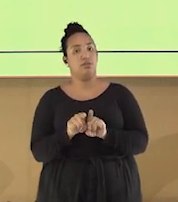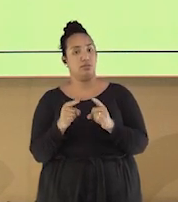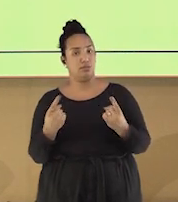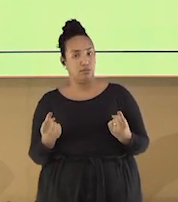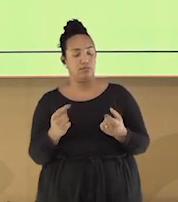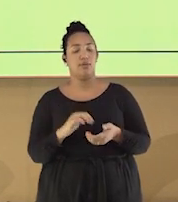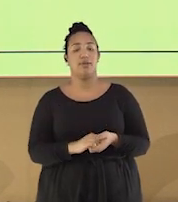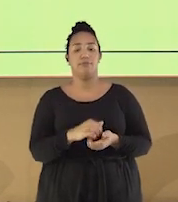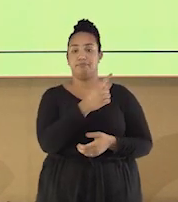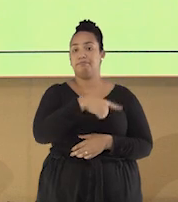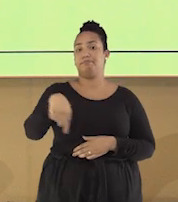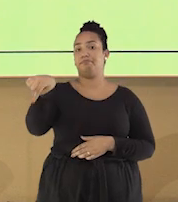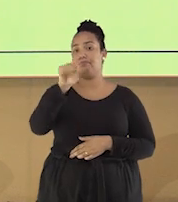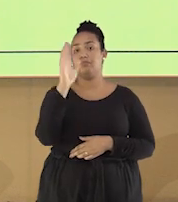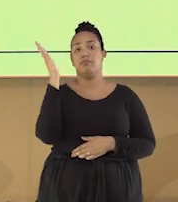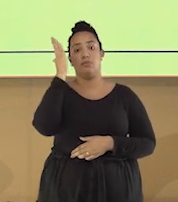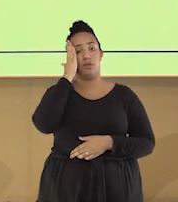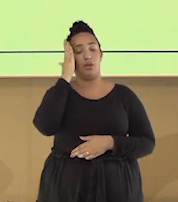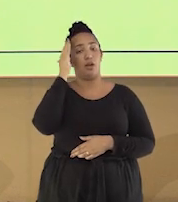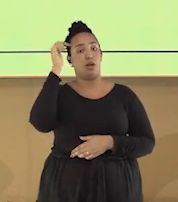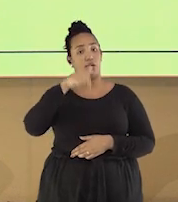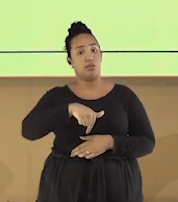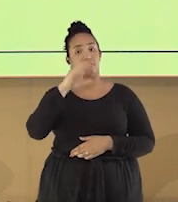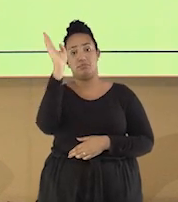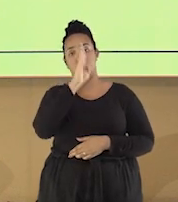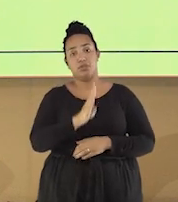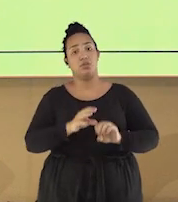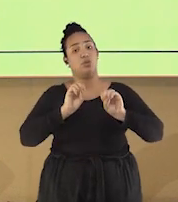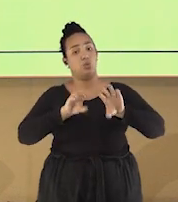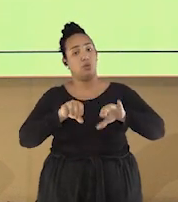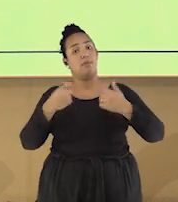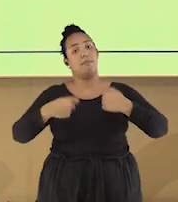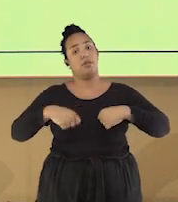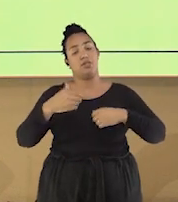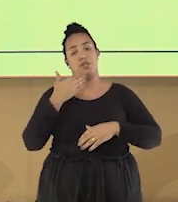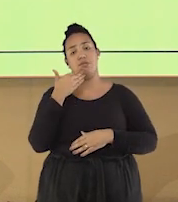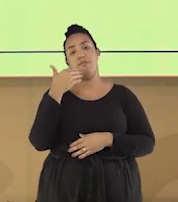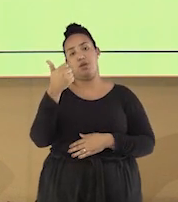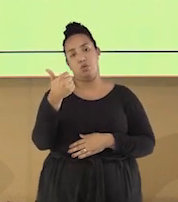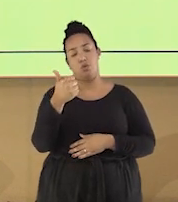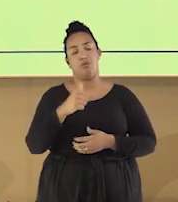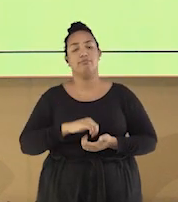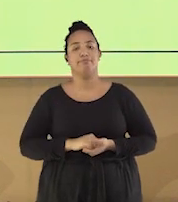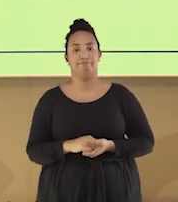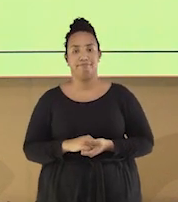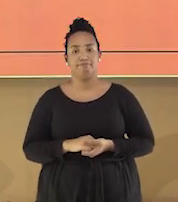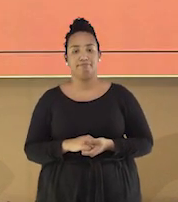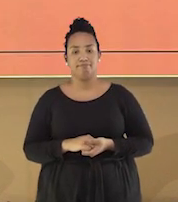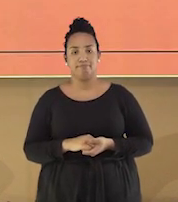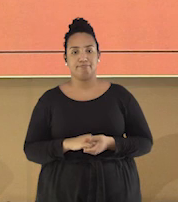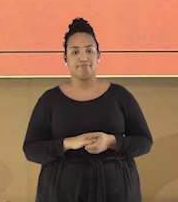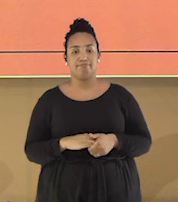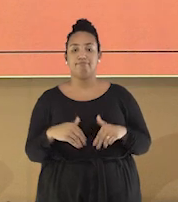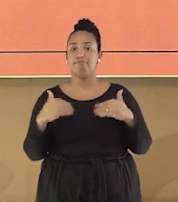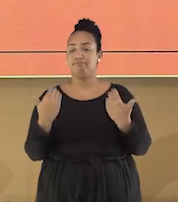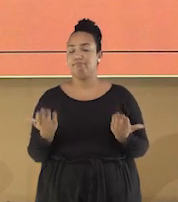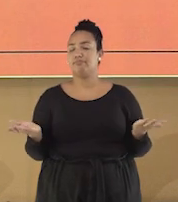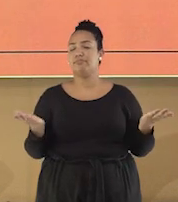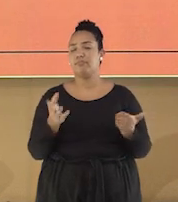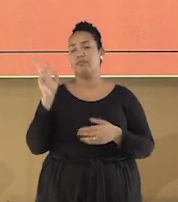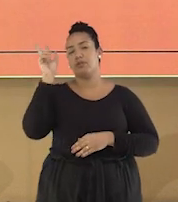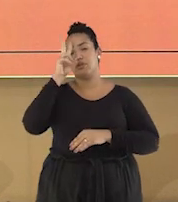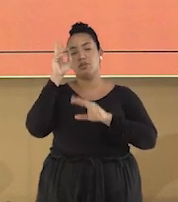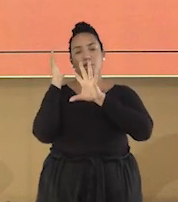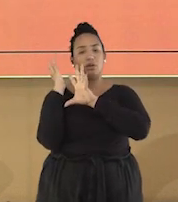nós sabemos que a educação no Brasil precisa melhorar muito mesmo nos dias de hoje. Bom, agora que tal